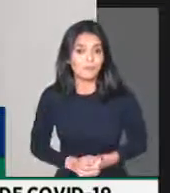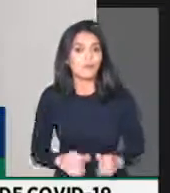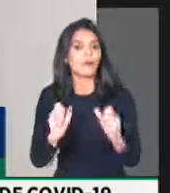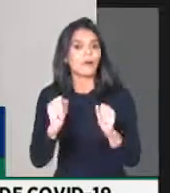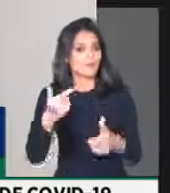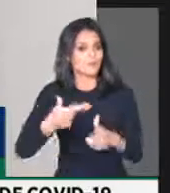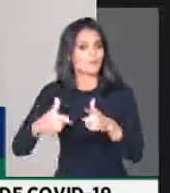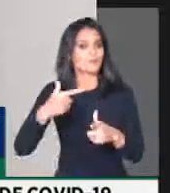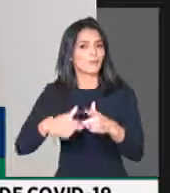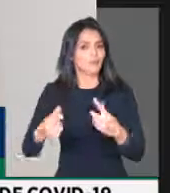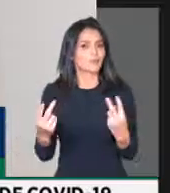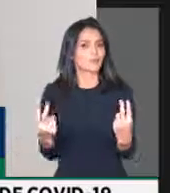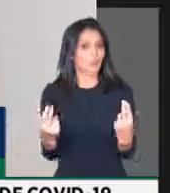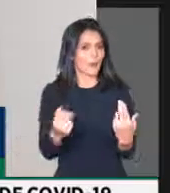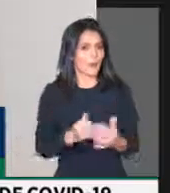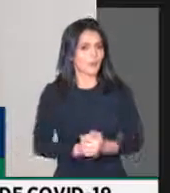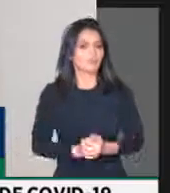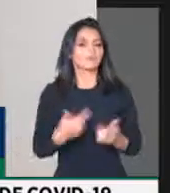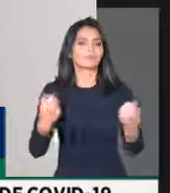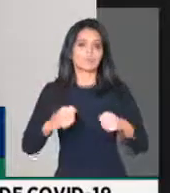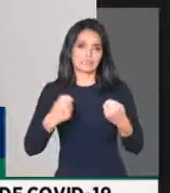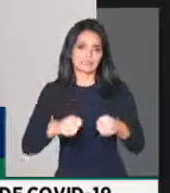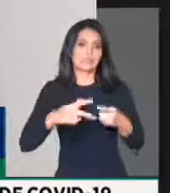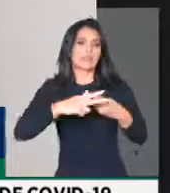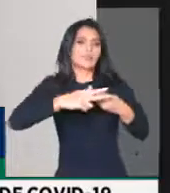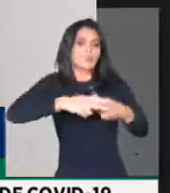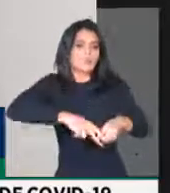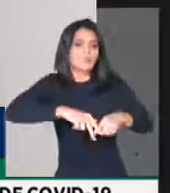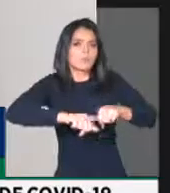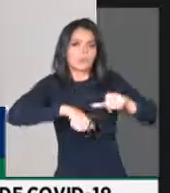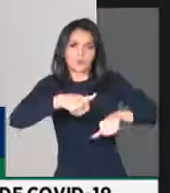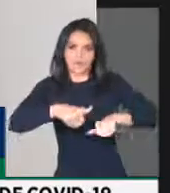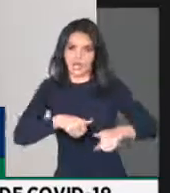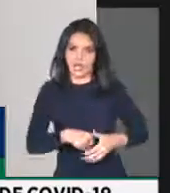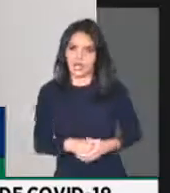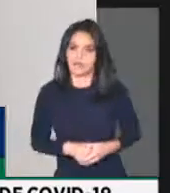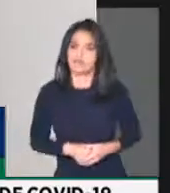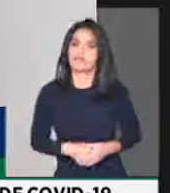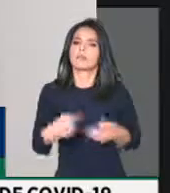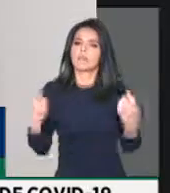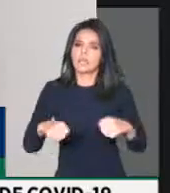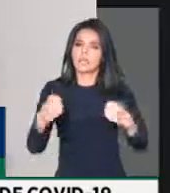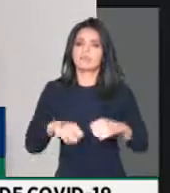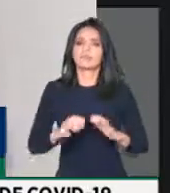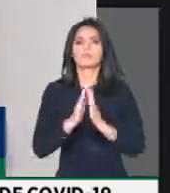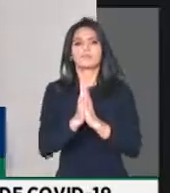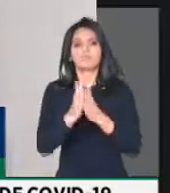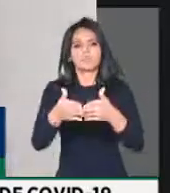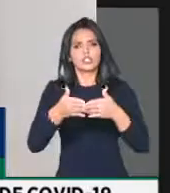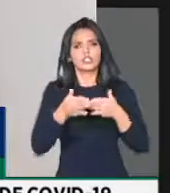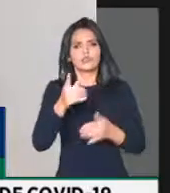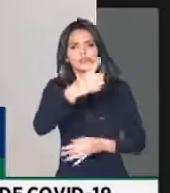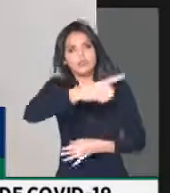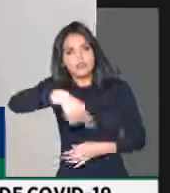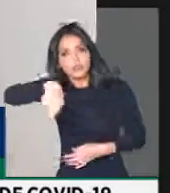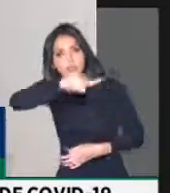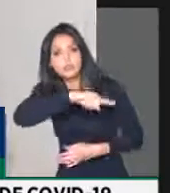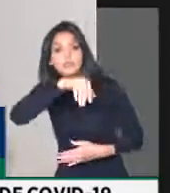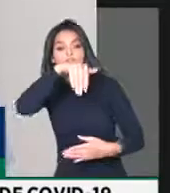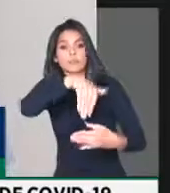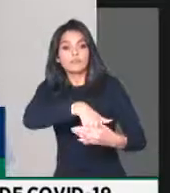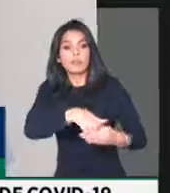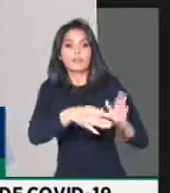presidente, é preciso fazer essa correção, fazer esse reparo e, por isso, nós estamos pedindo apoio a esse